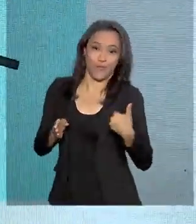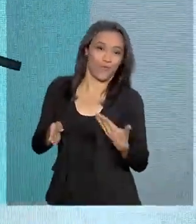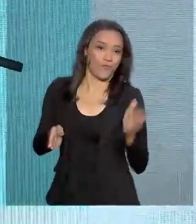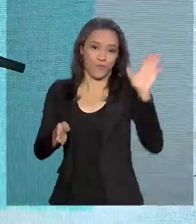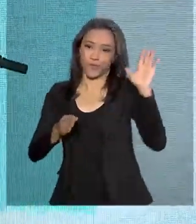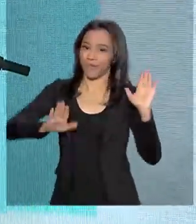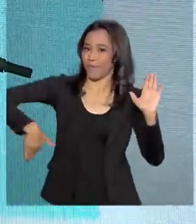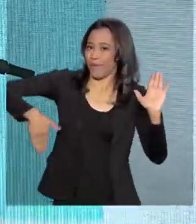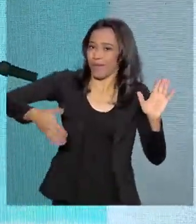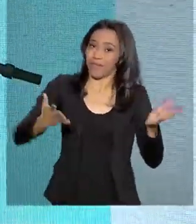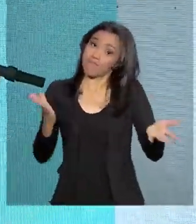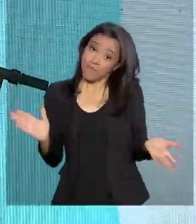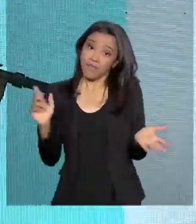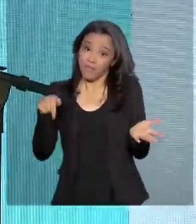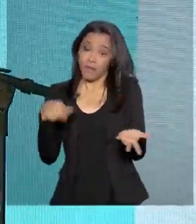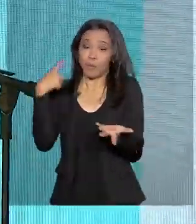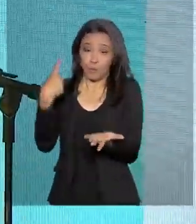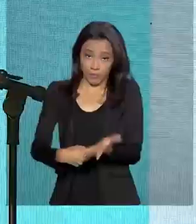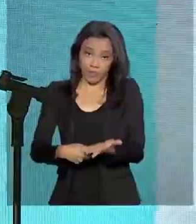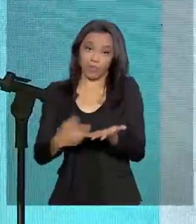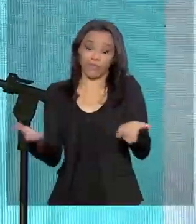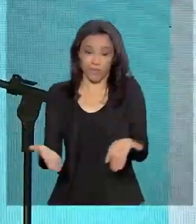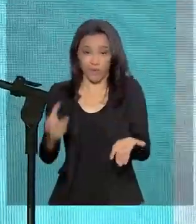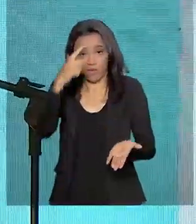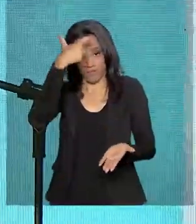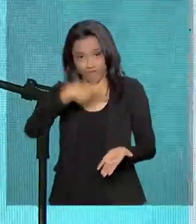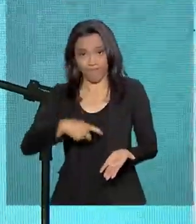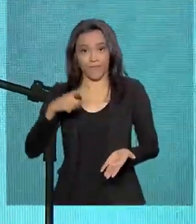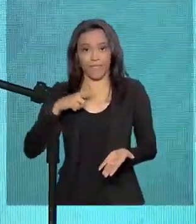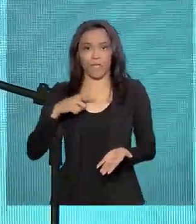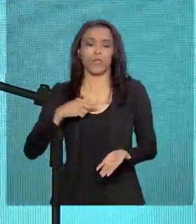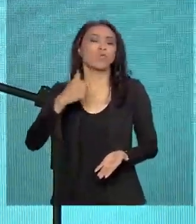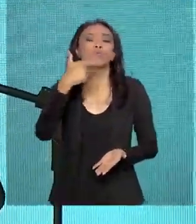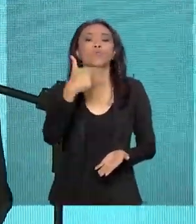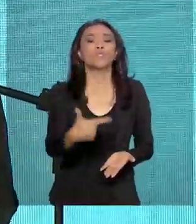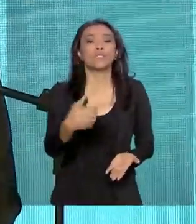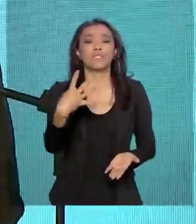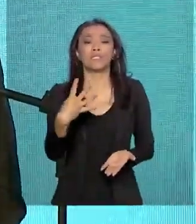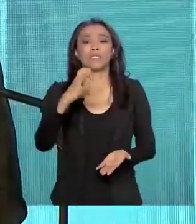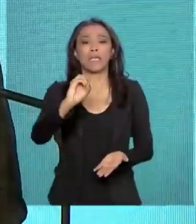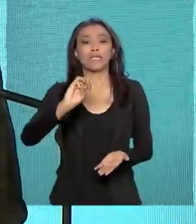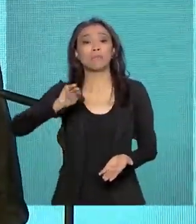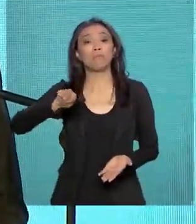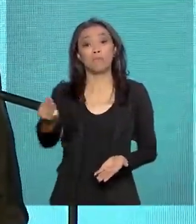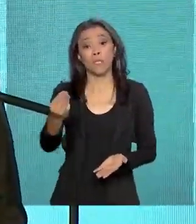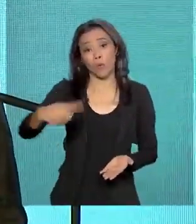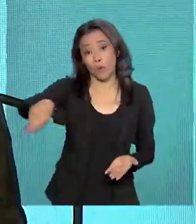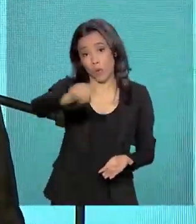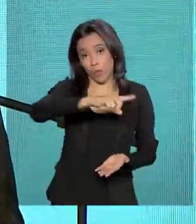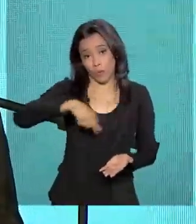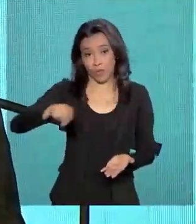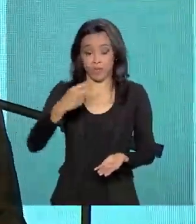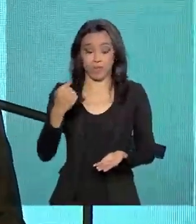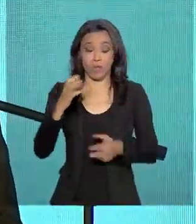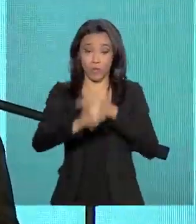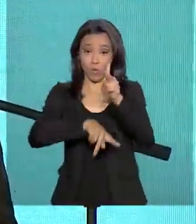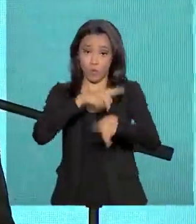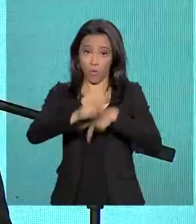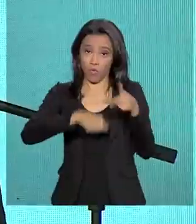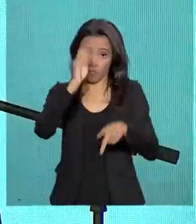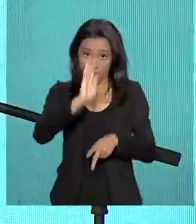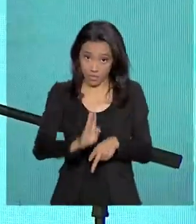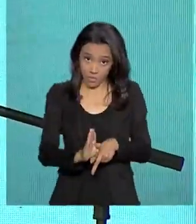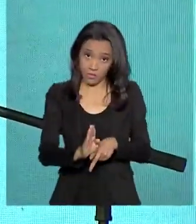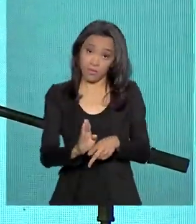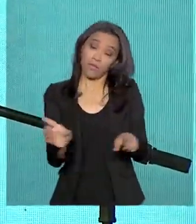E nós temos um compromisso agora com os 210 milhões de brasileiros. E por que não dizer, em